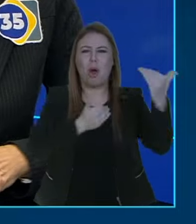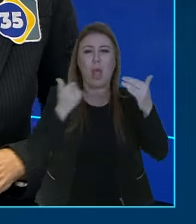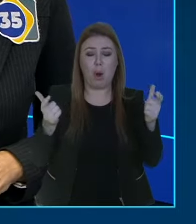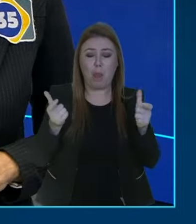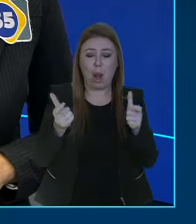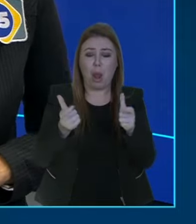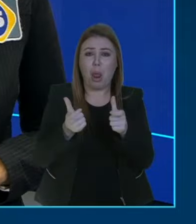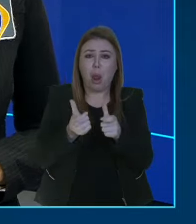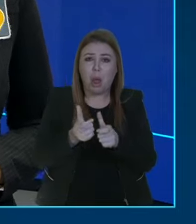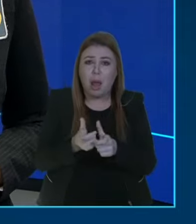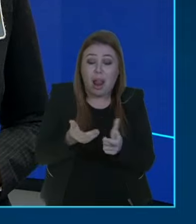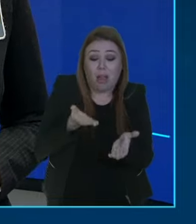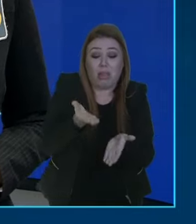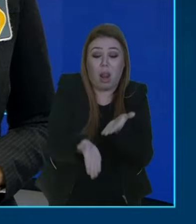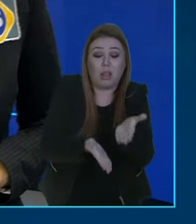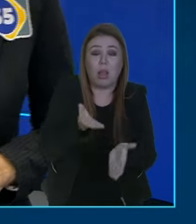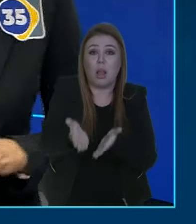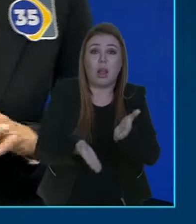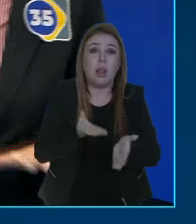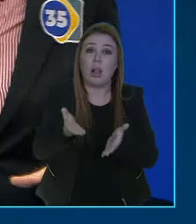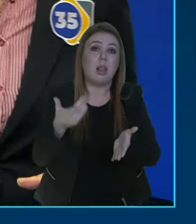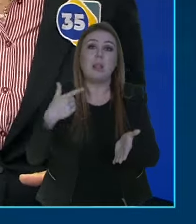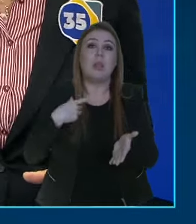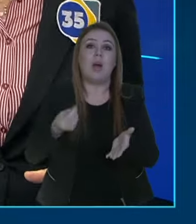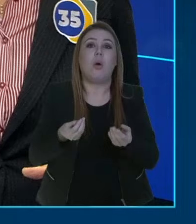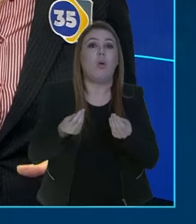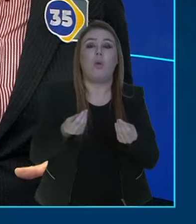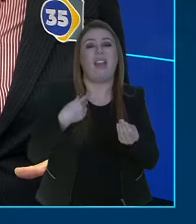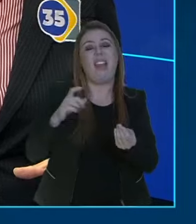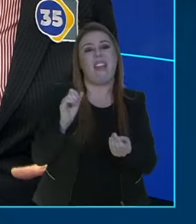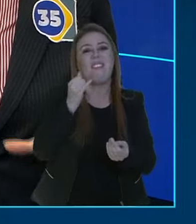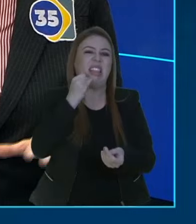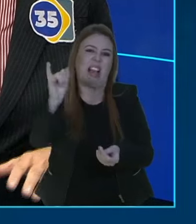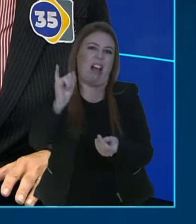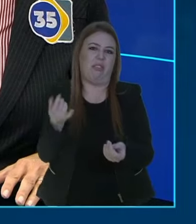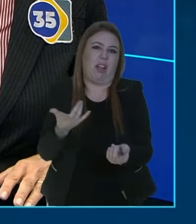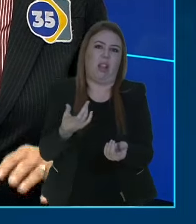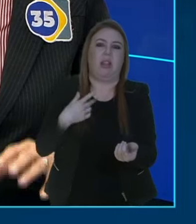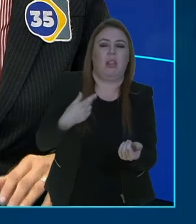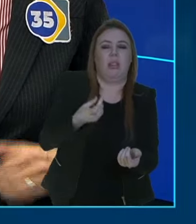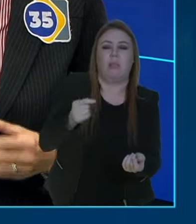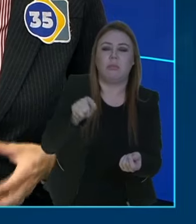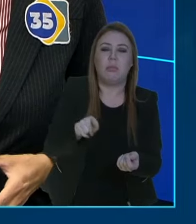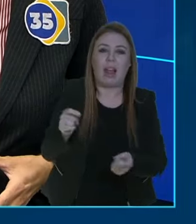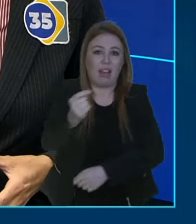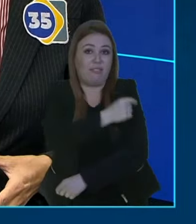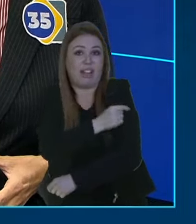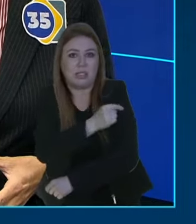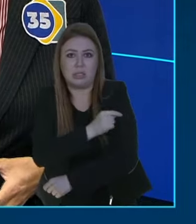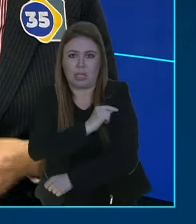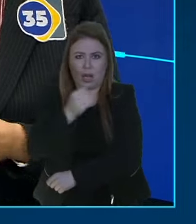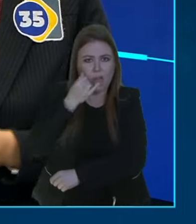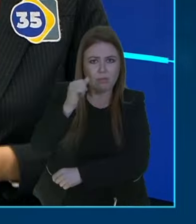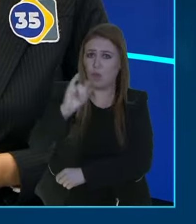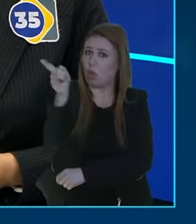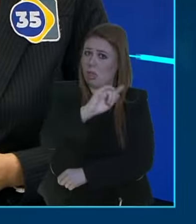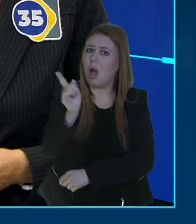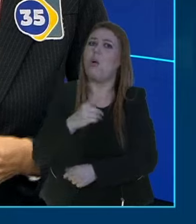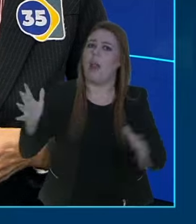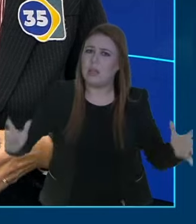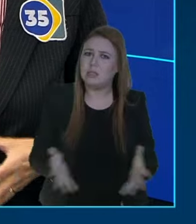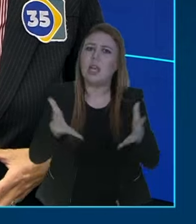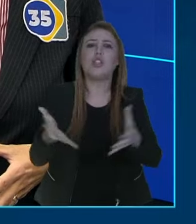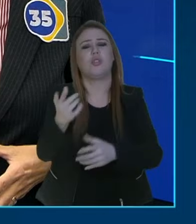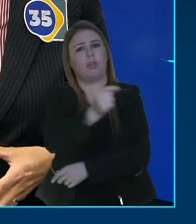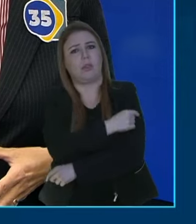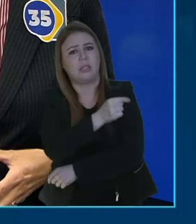sonegar tentativa de remédio para eles. Não sonegou vacina, pelo contrário, ela foi uma incentivadora da vacina, assim como eu,